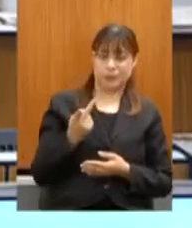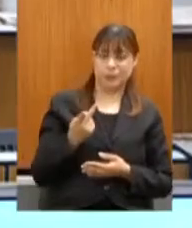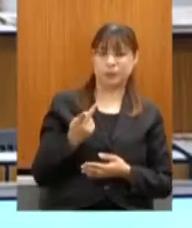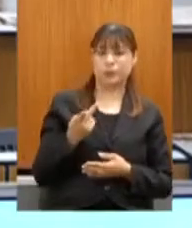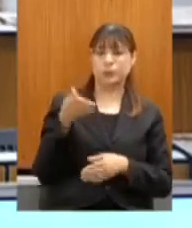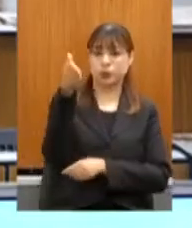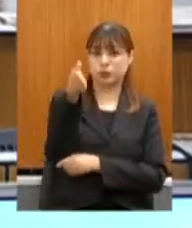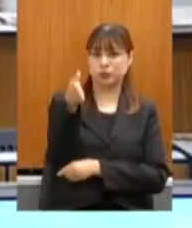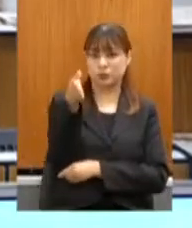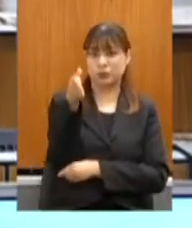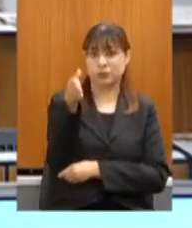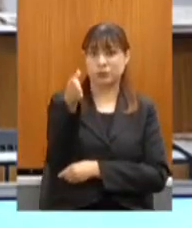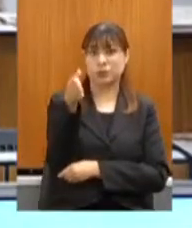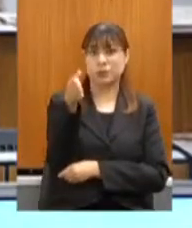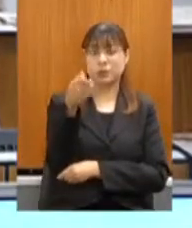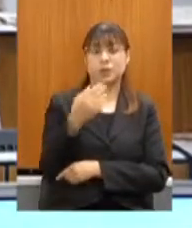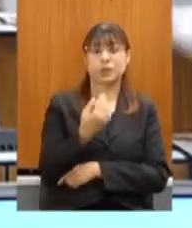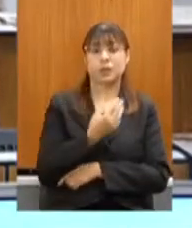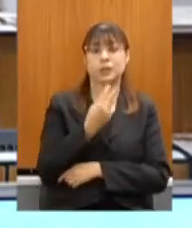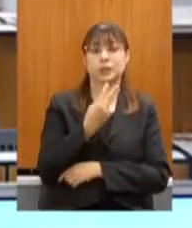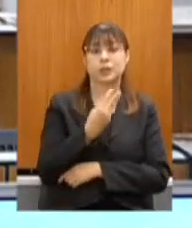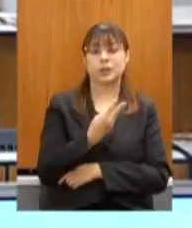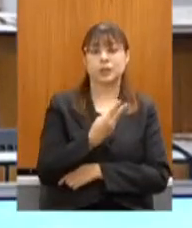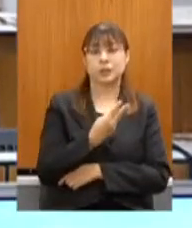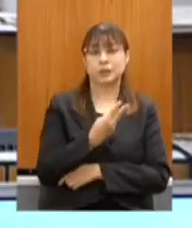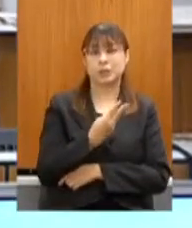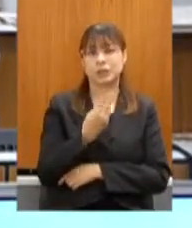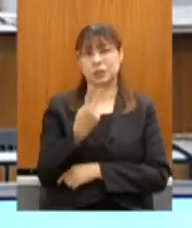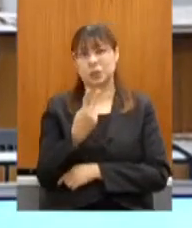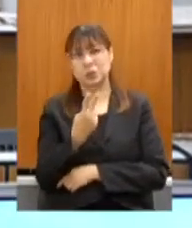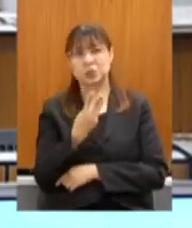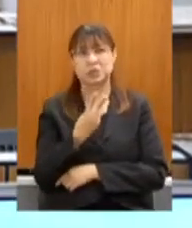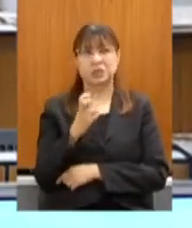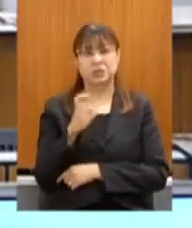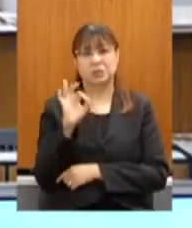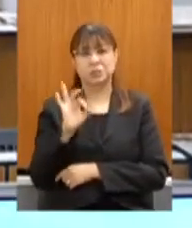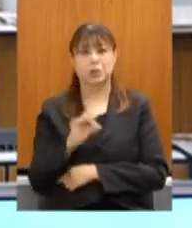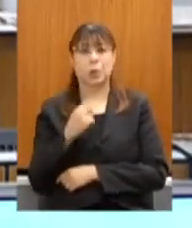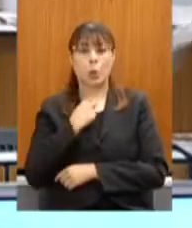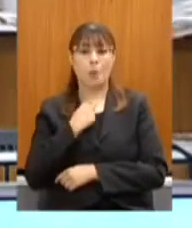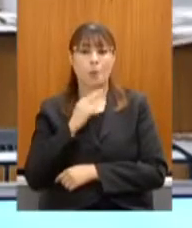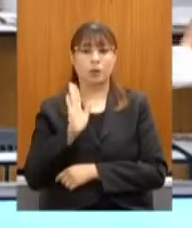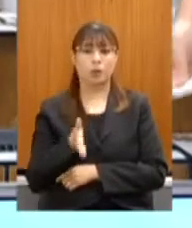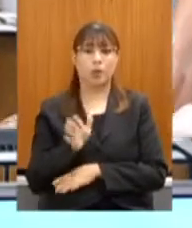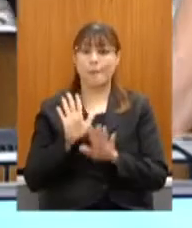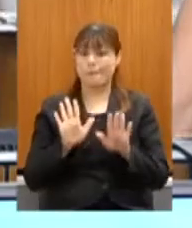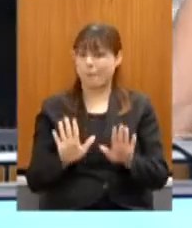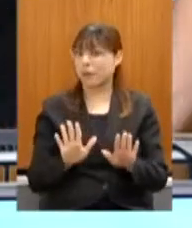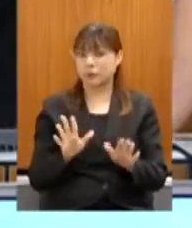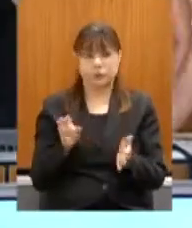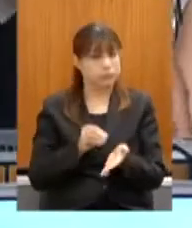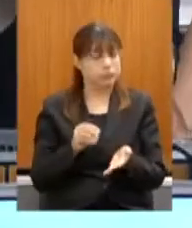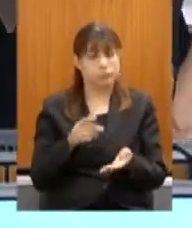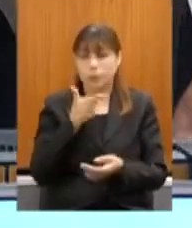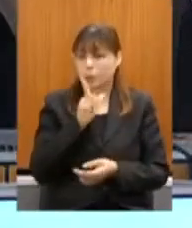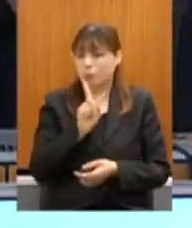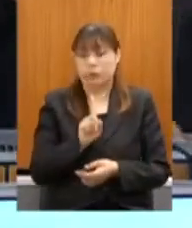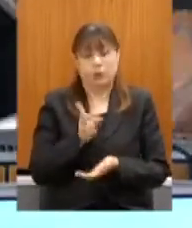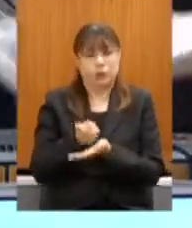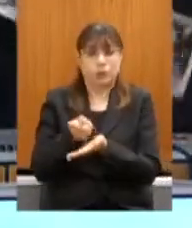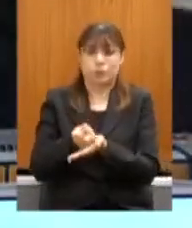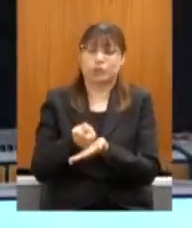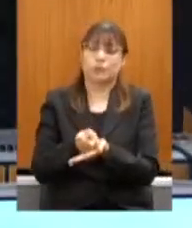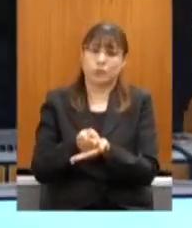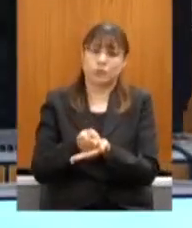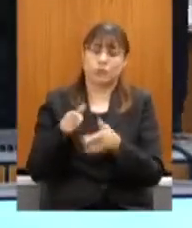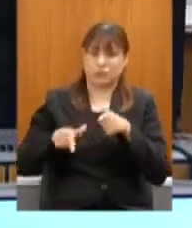hoteleira está em 32%, 35% de ocupação, o que não mantém a atividade. Então, isso é